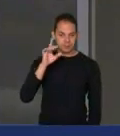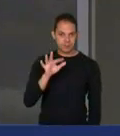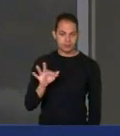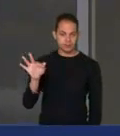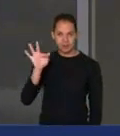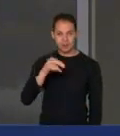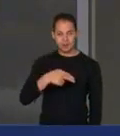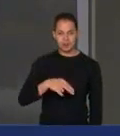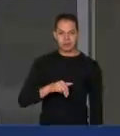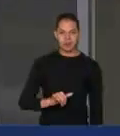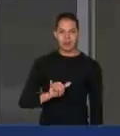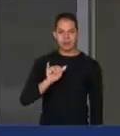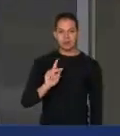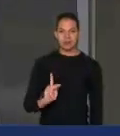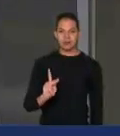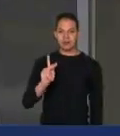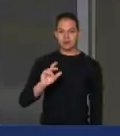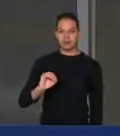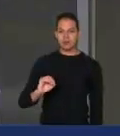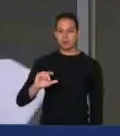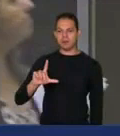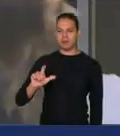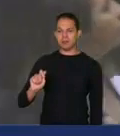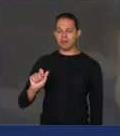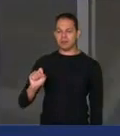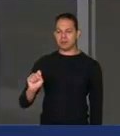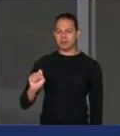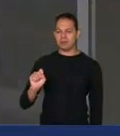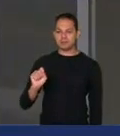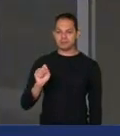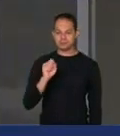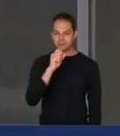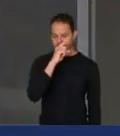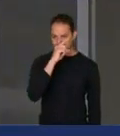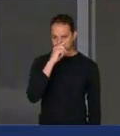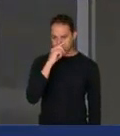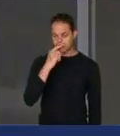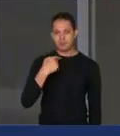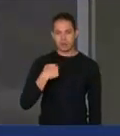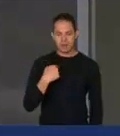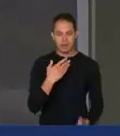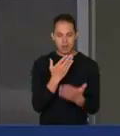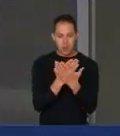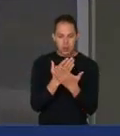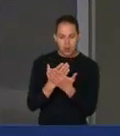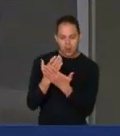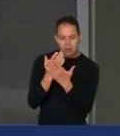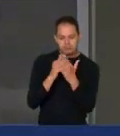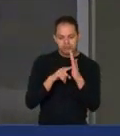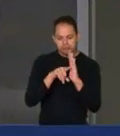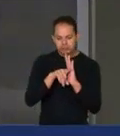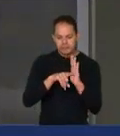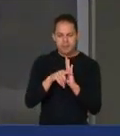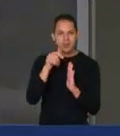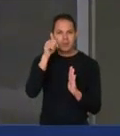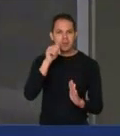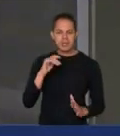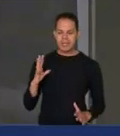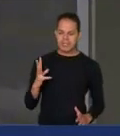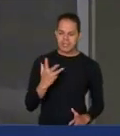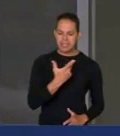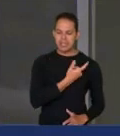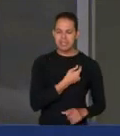Nicolas Ferreira. Com muito cuidado fui pesquisar o que é uma mulher trans.